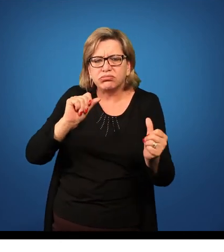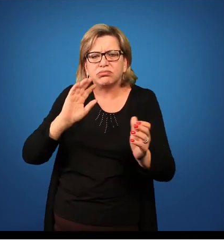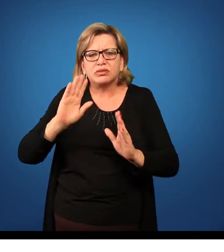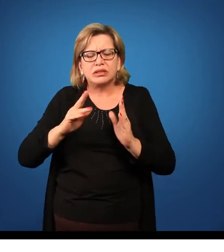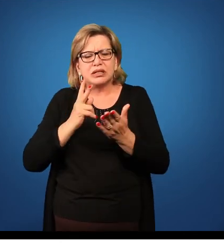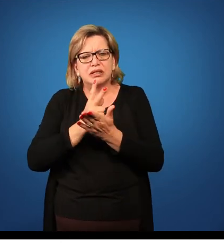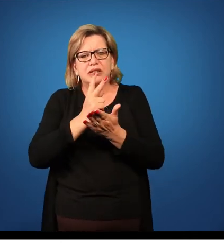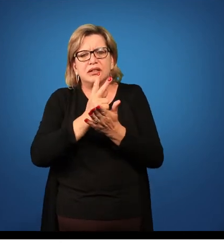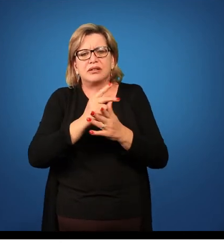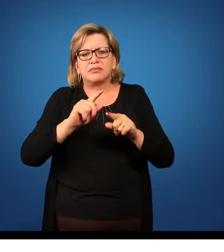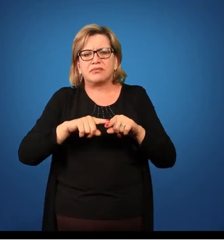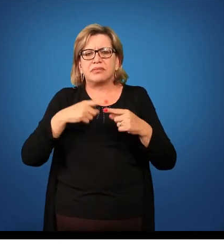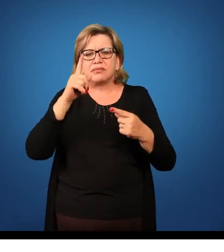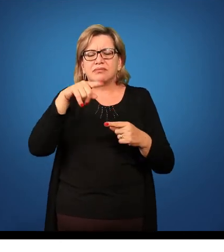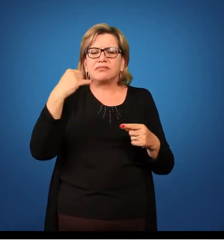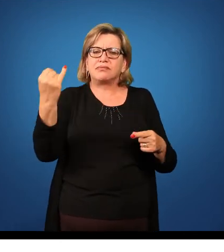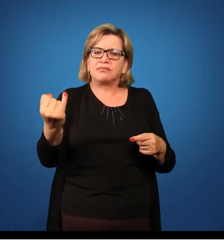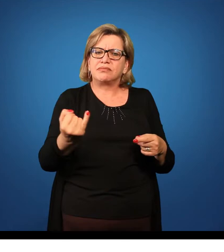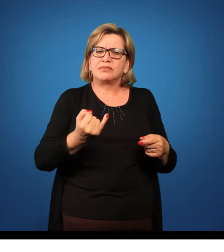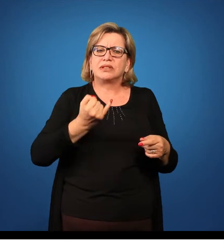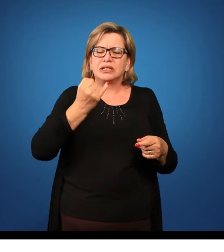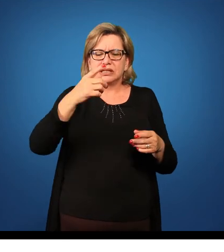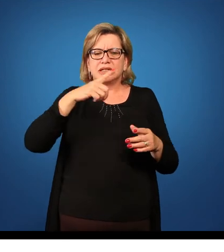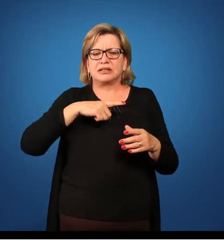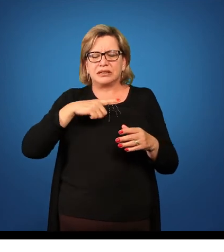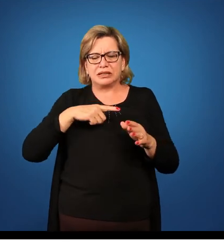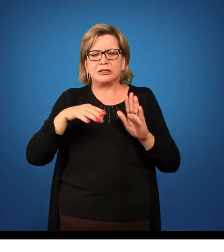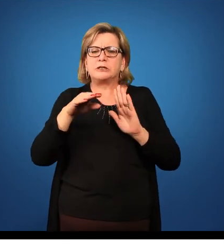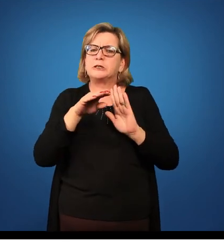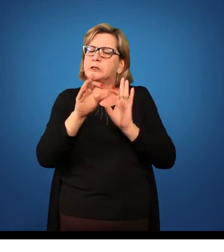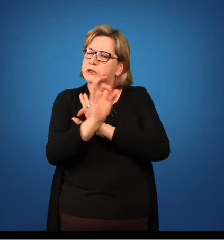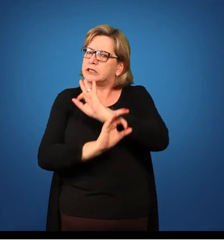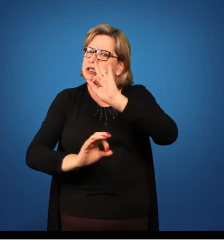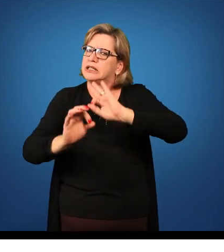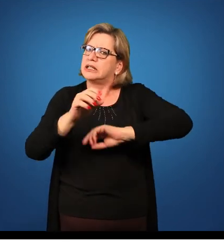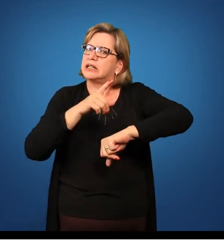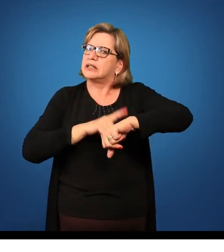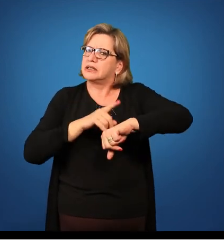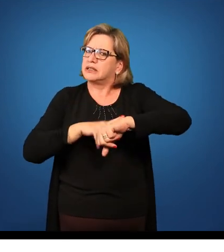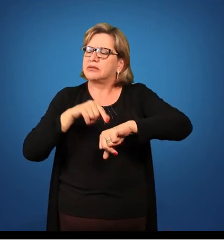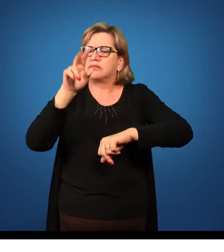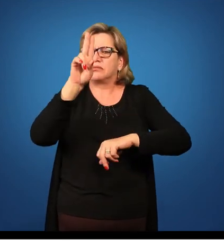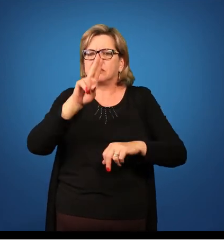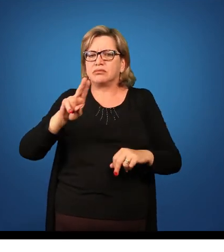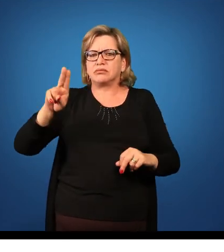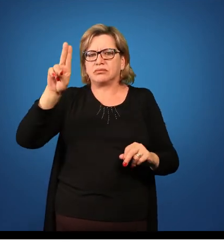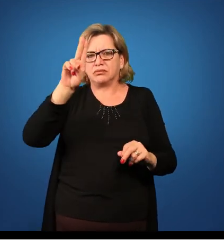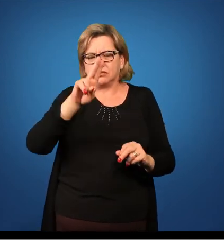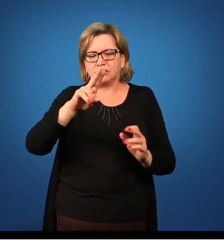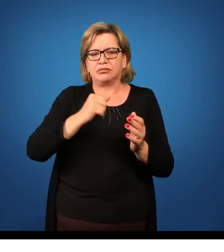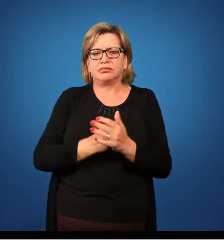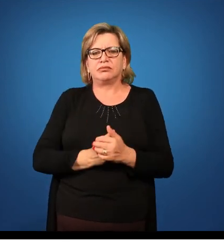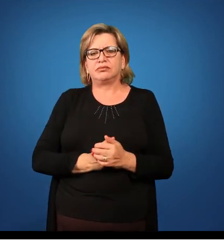tempo e gasta outro. Mas é muito importante você ter um planejamento, para você ter noção de quanto tempo você vai gastar em cada atividade. Isso é